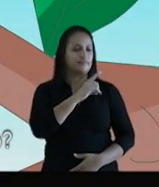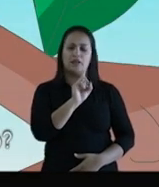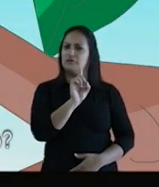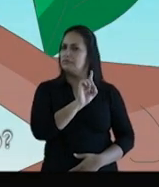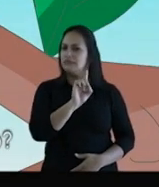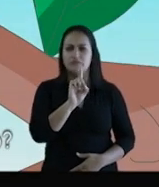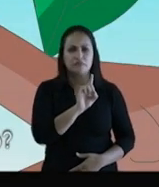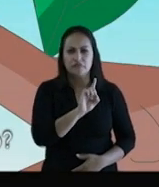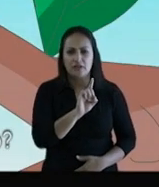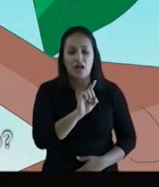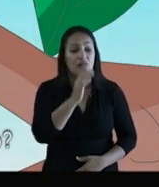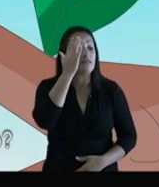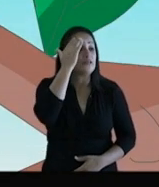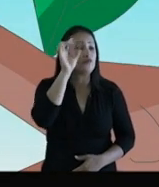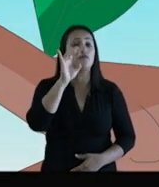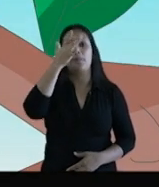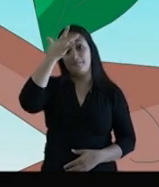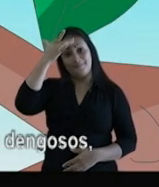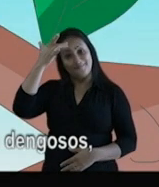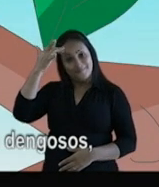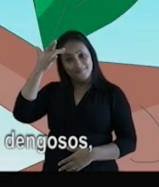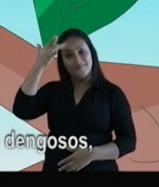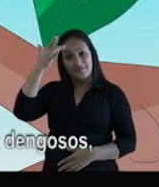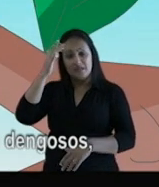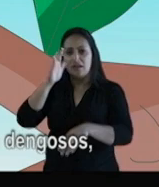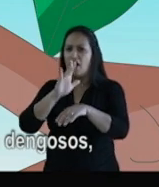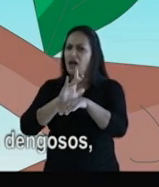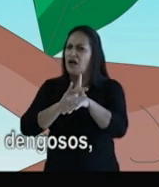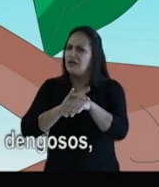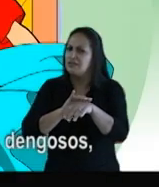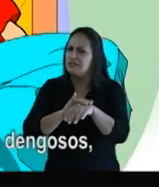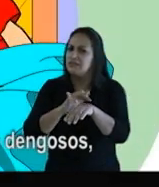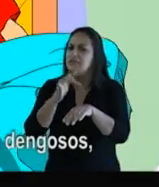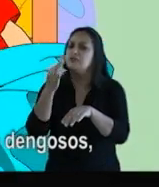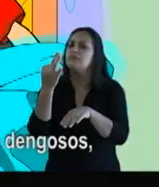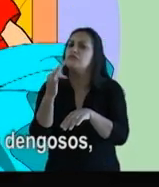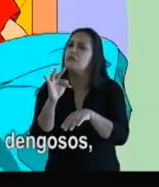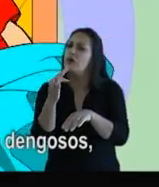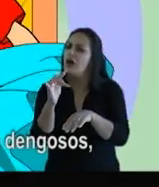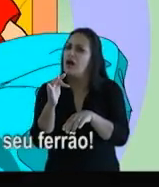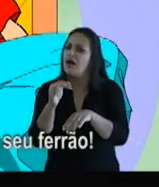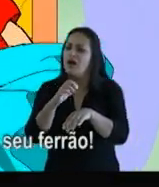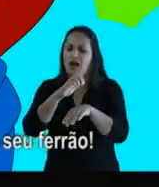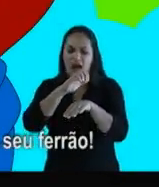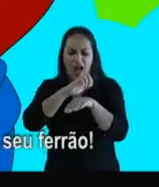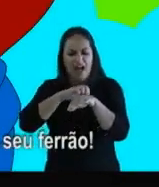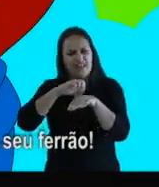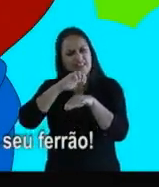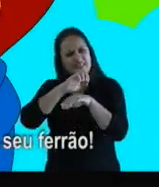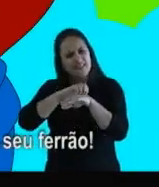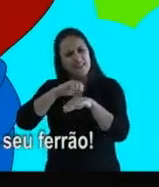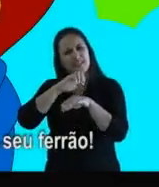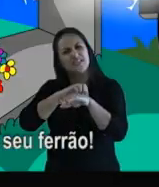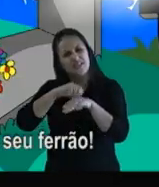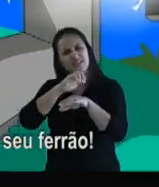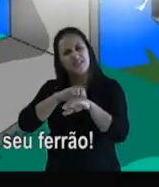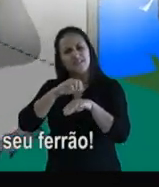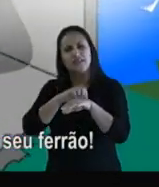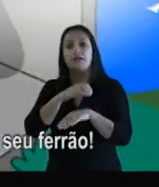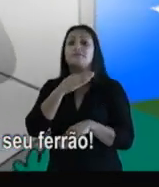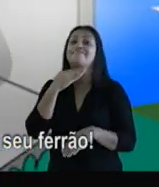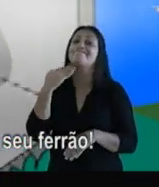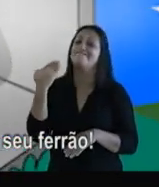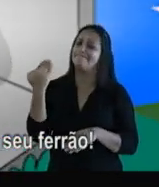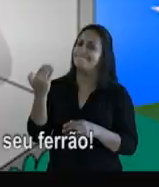Você pensa que eu tenho medo? Eu sei que somente os humanos ficam dengosos, doídos, se coçando e até